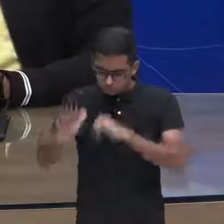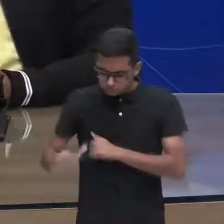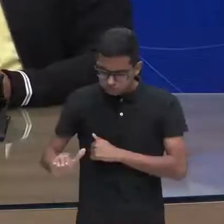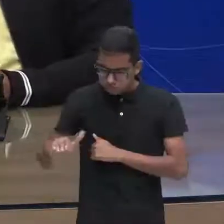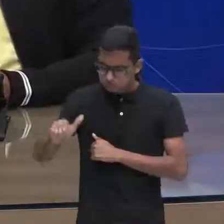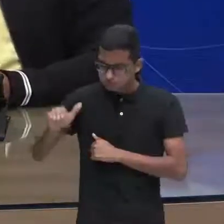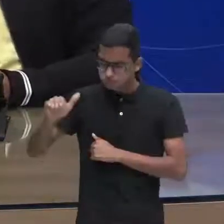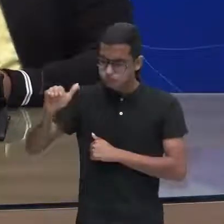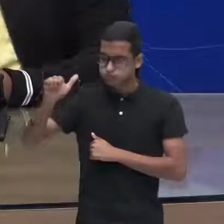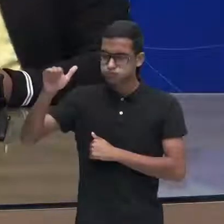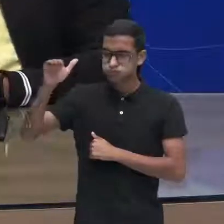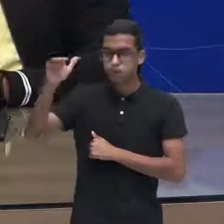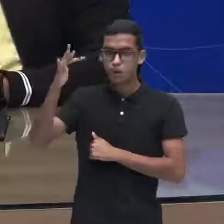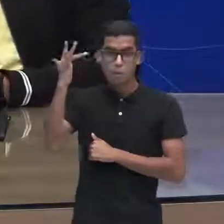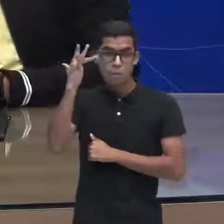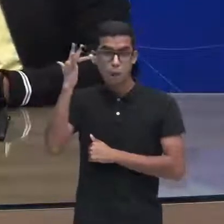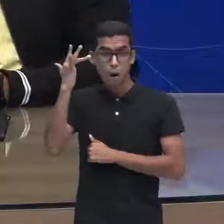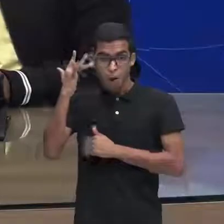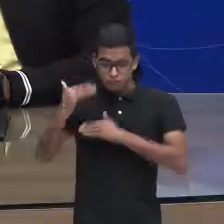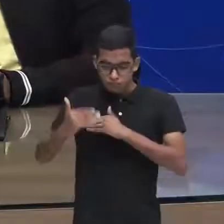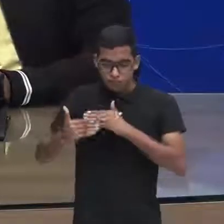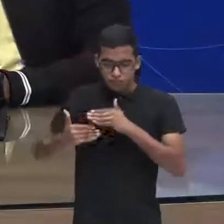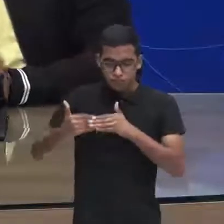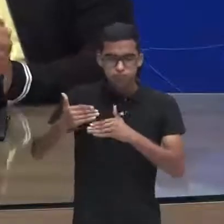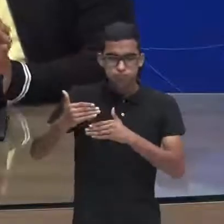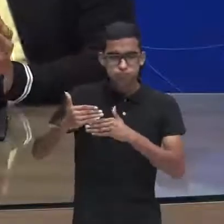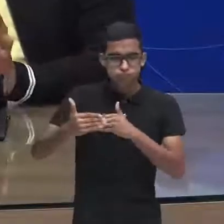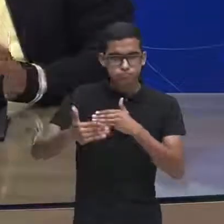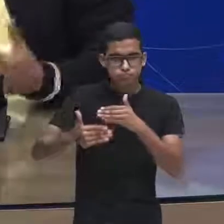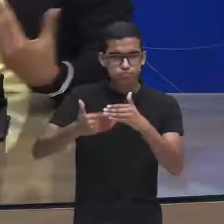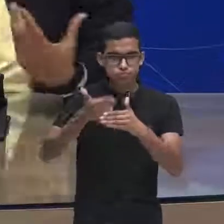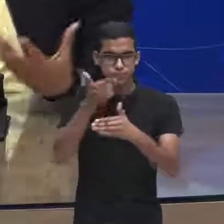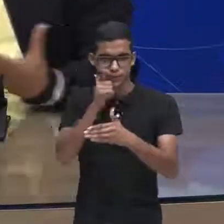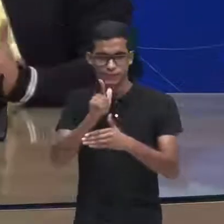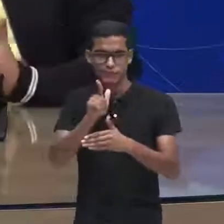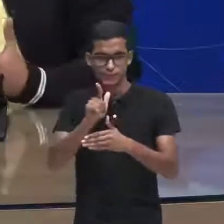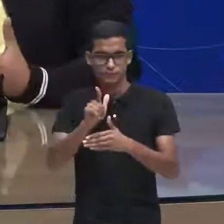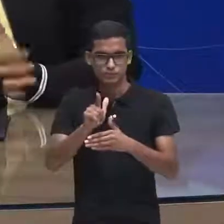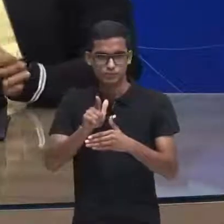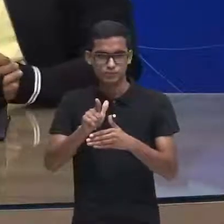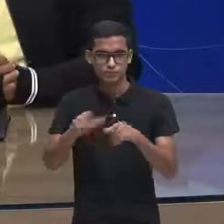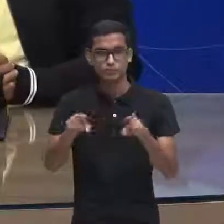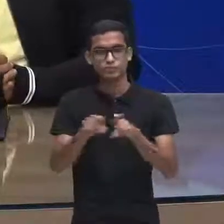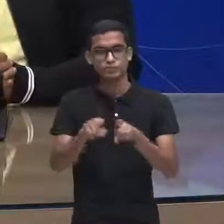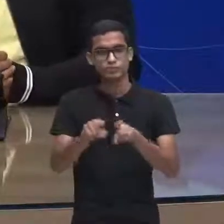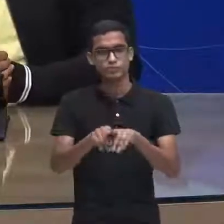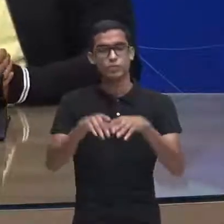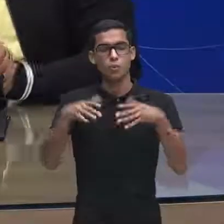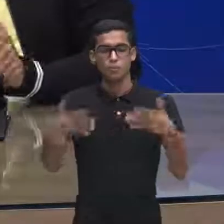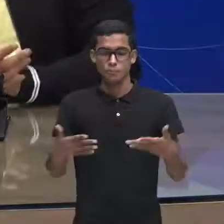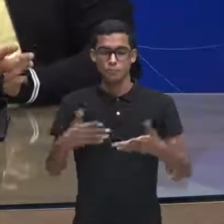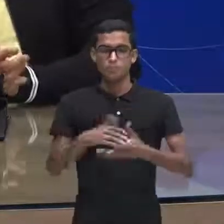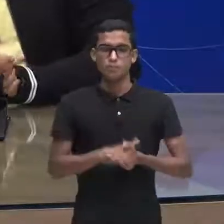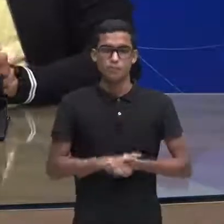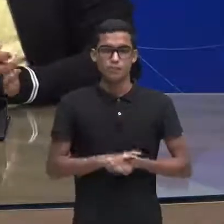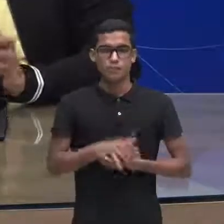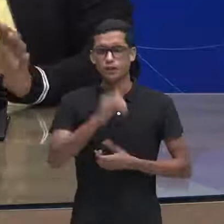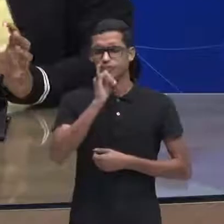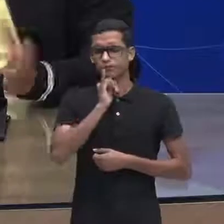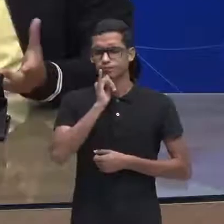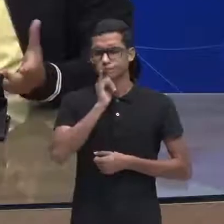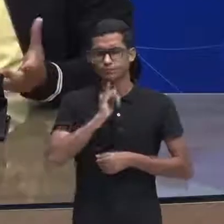a gente pode até rebaixar alguns princípios de culpabilidade diante dessas outras posturas, né, por exemplo,